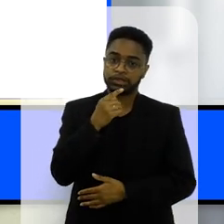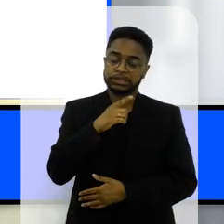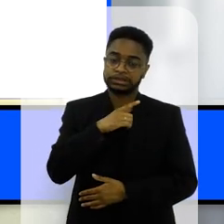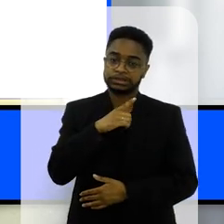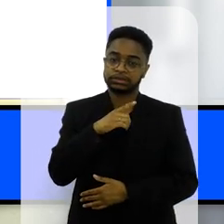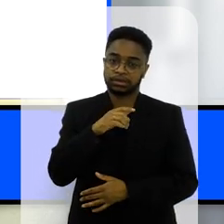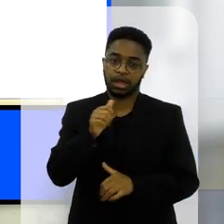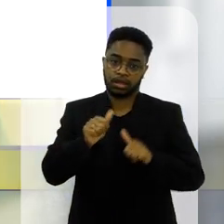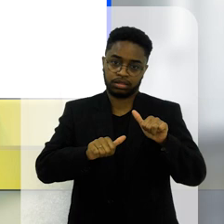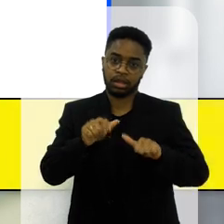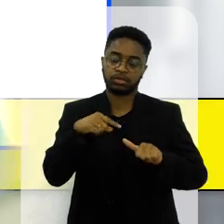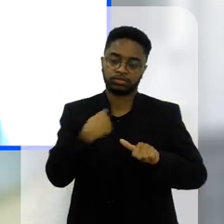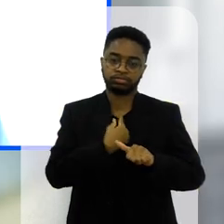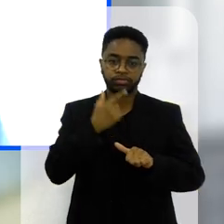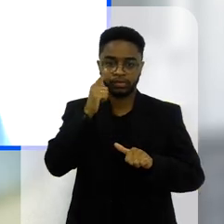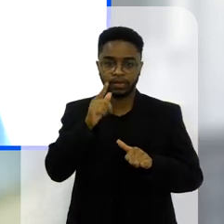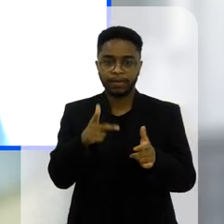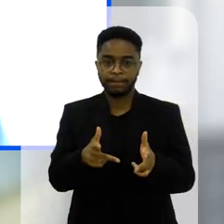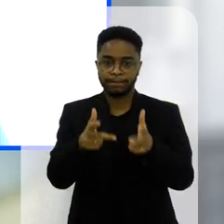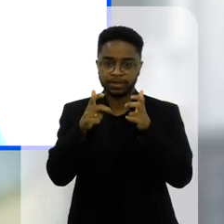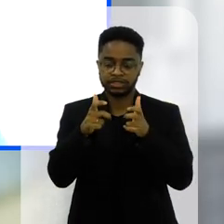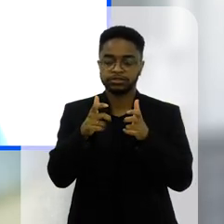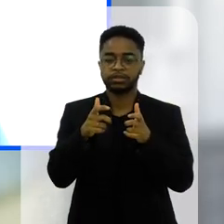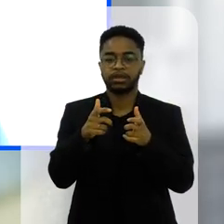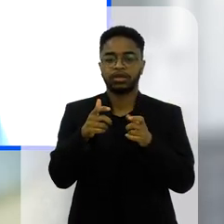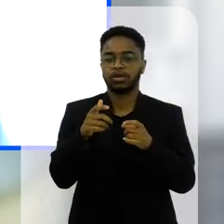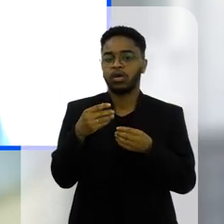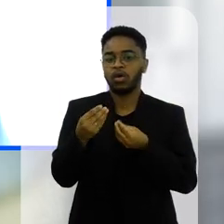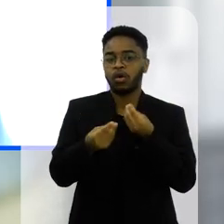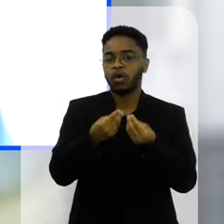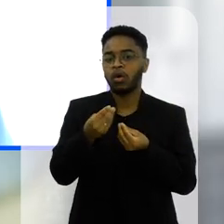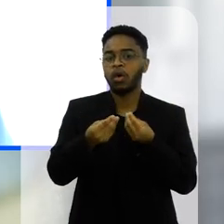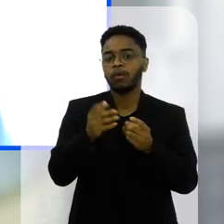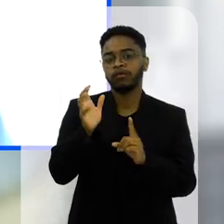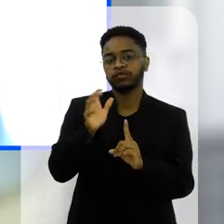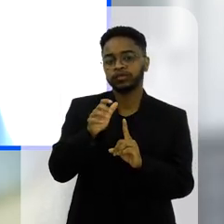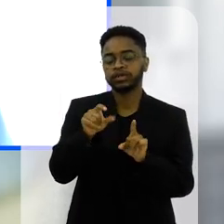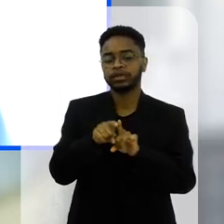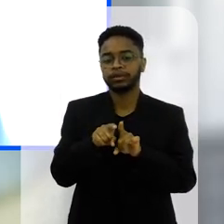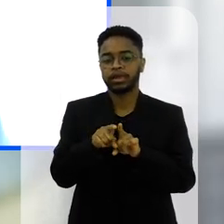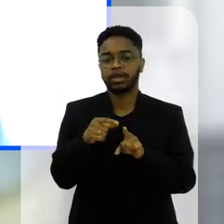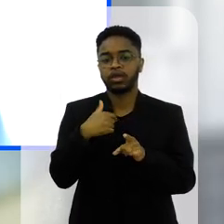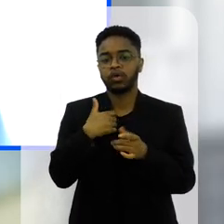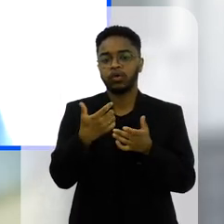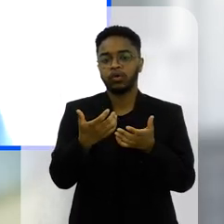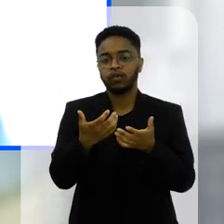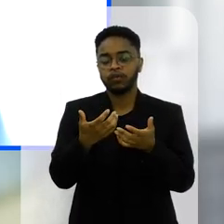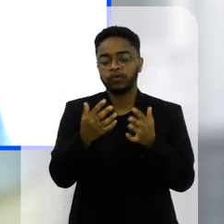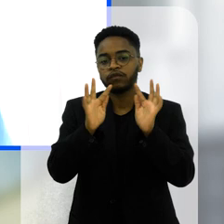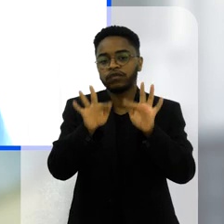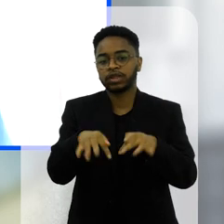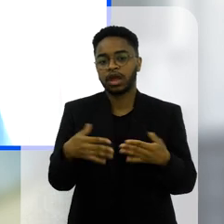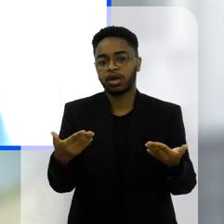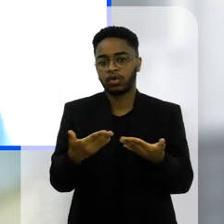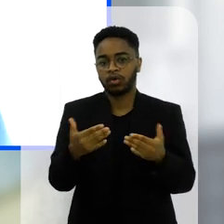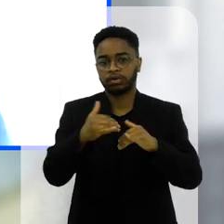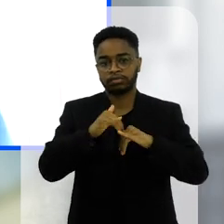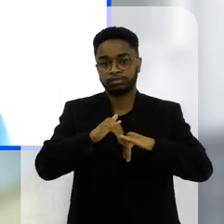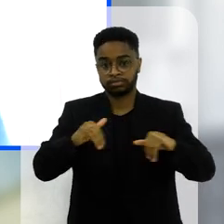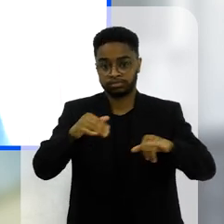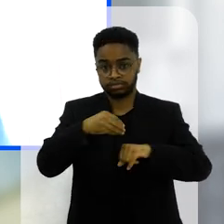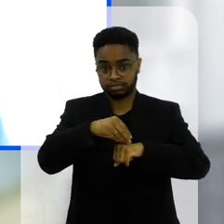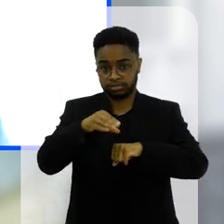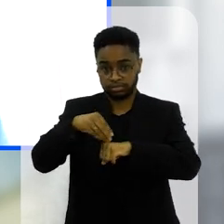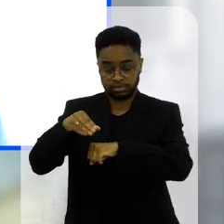qualquer análise nesse sentido a gente vai entender o impacto dessa medida também e queria finalizar aqui também um recado muito